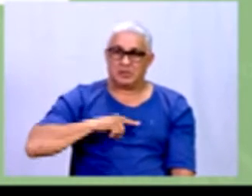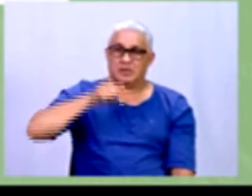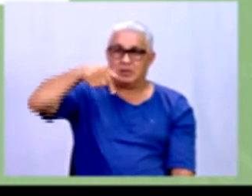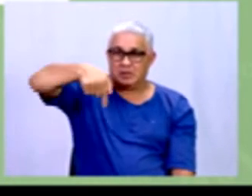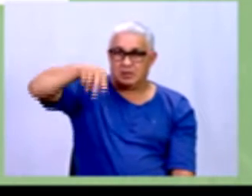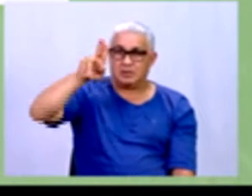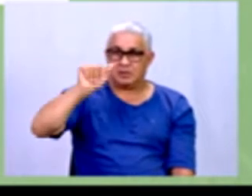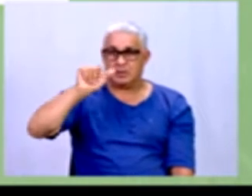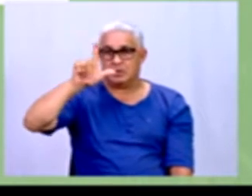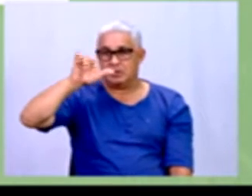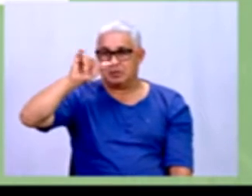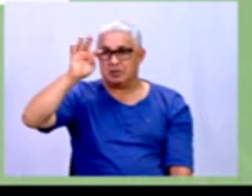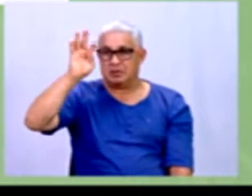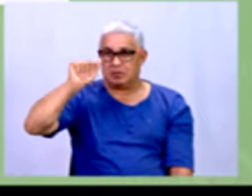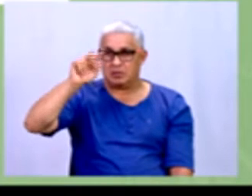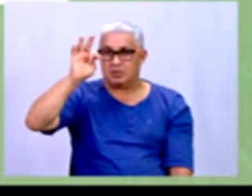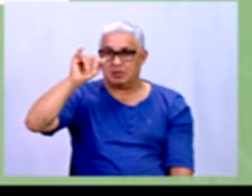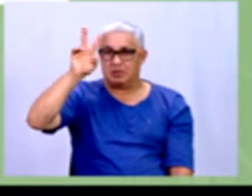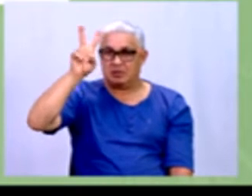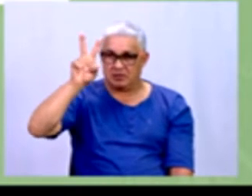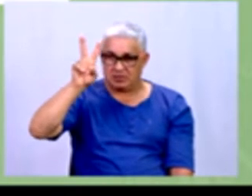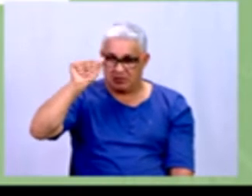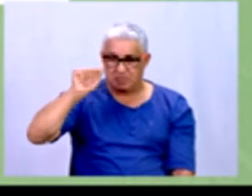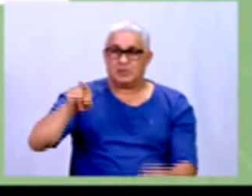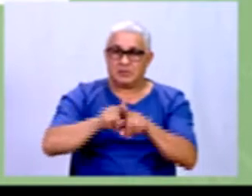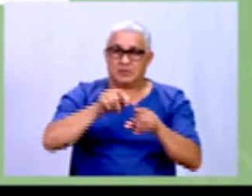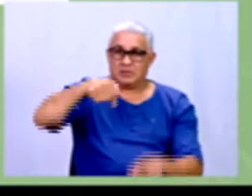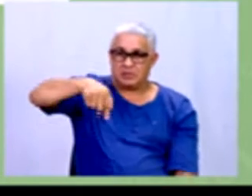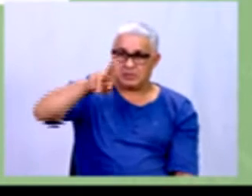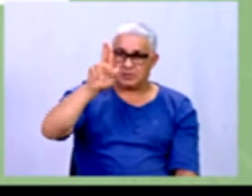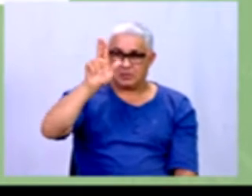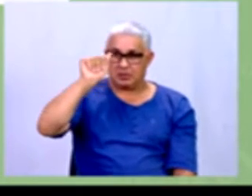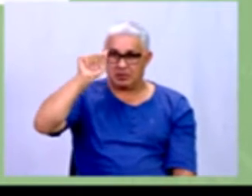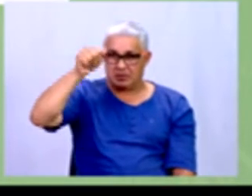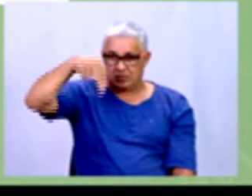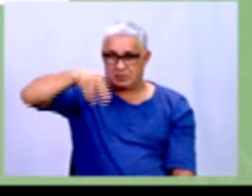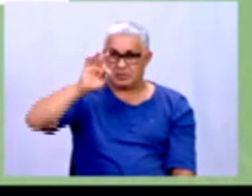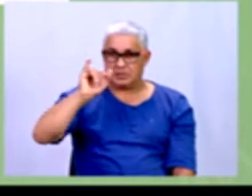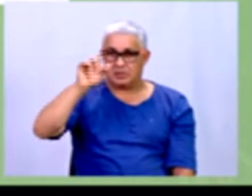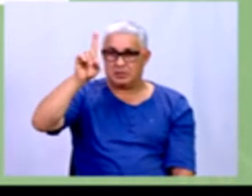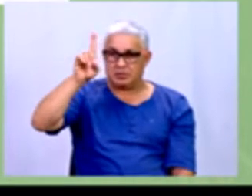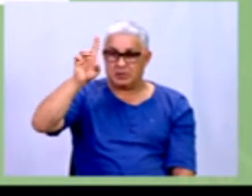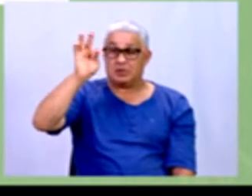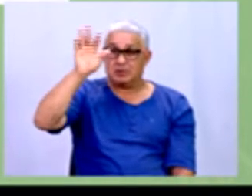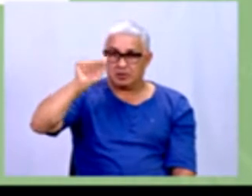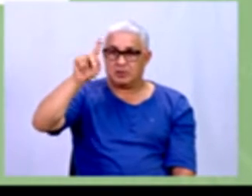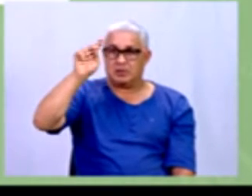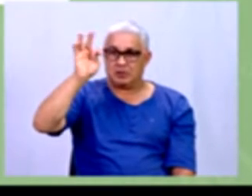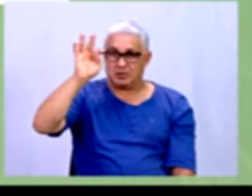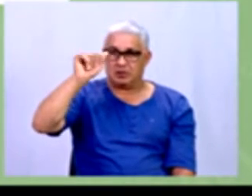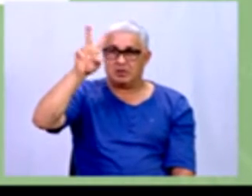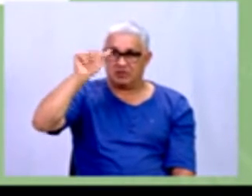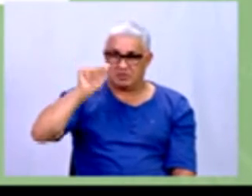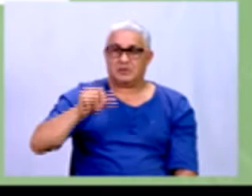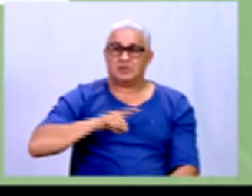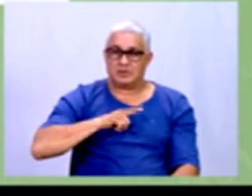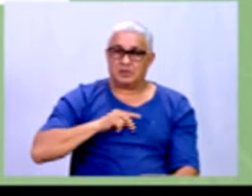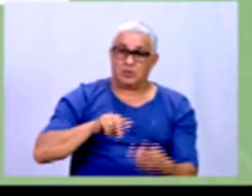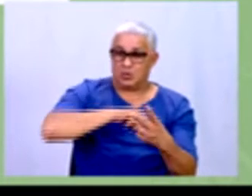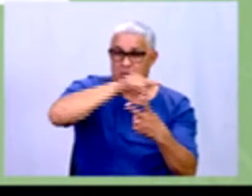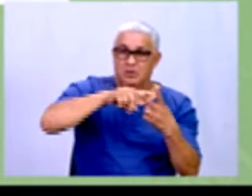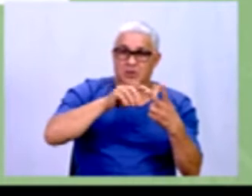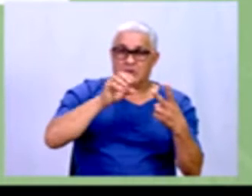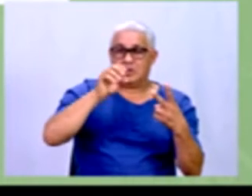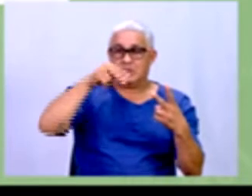quantitativa. E dentro da variável qualitativa, gente tem nominal e ordinal, tá? E da